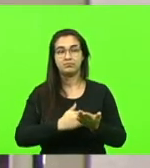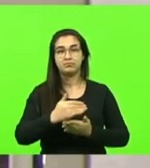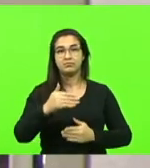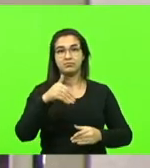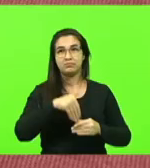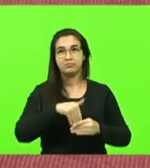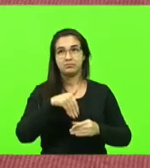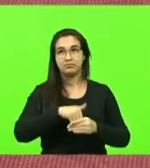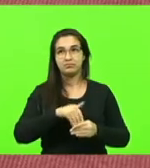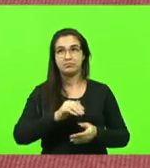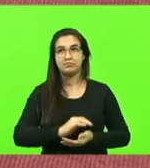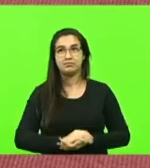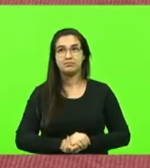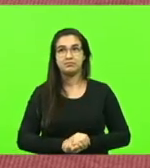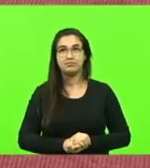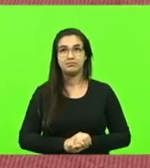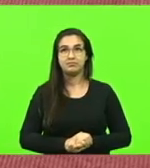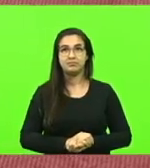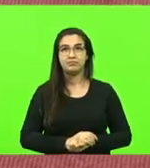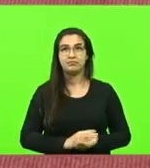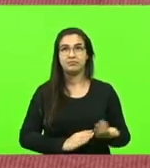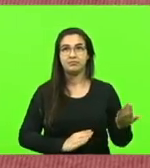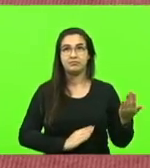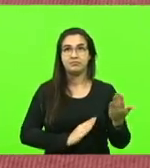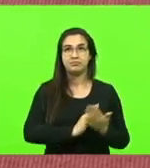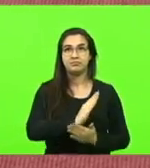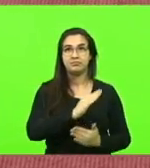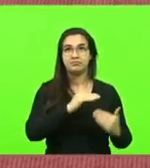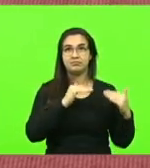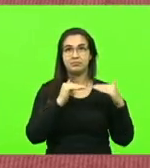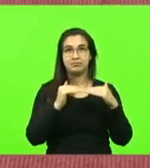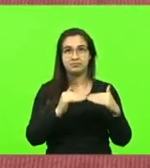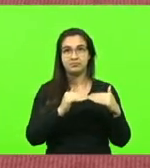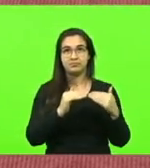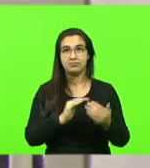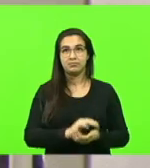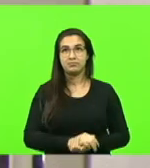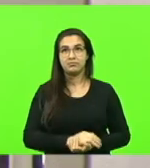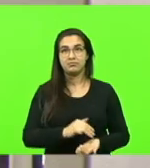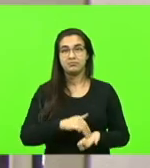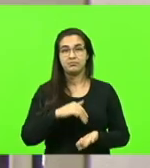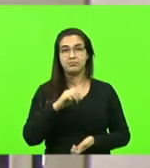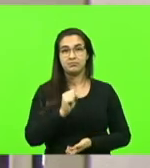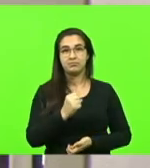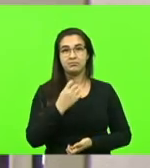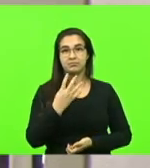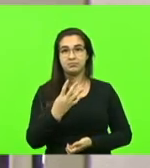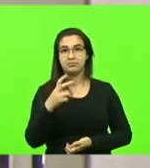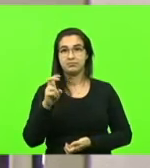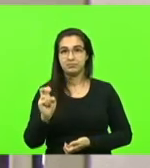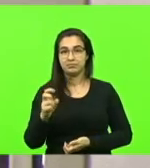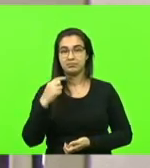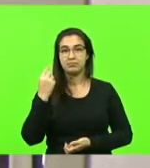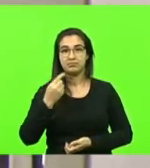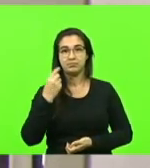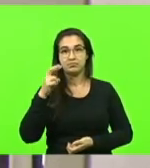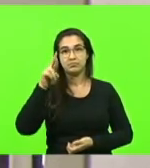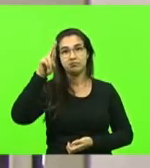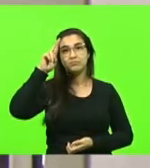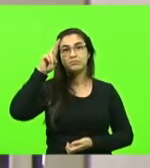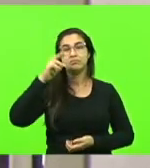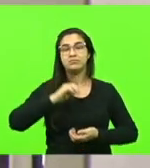votação. Deputados que aprovam, permaneça como se encontra. Aprovado por unanimidade. Moção 845, ator deputado Floriano,